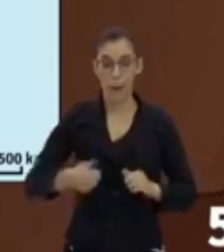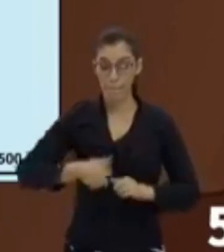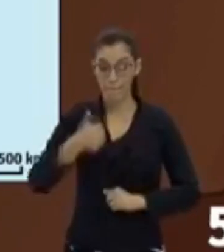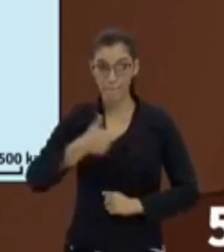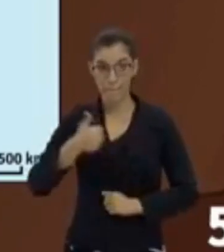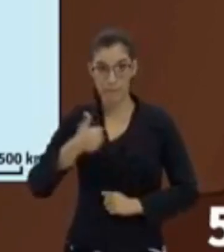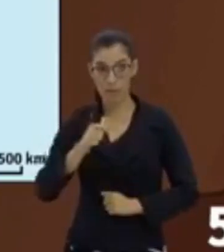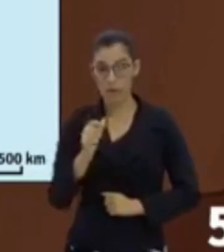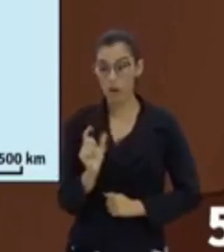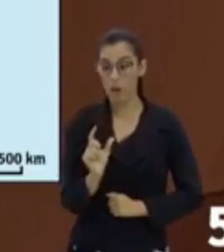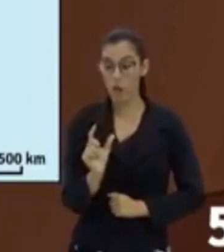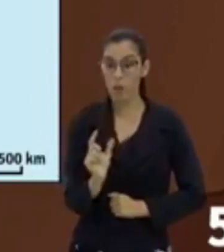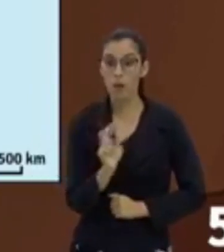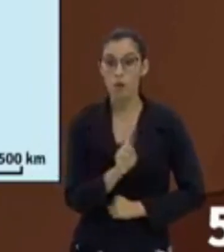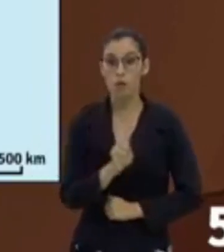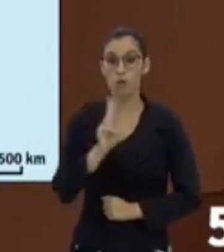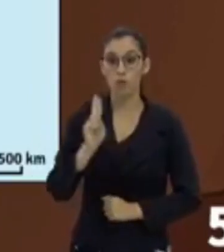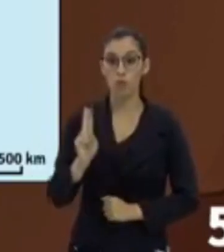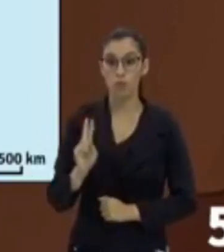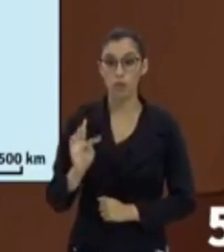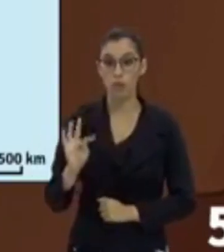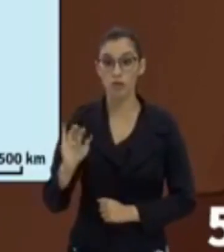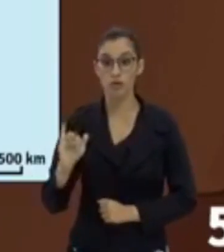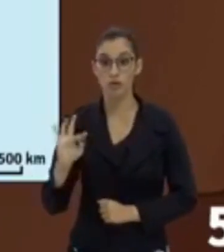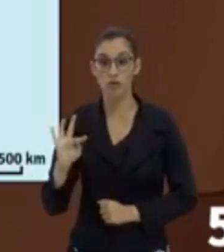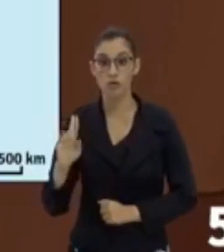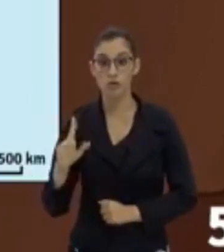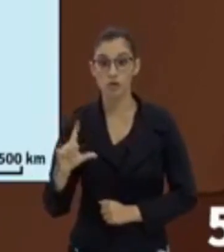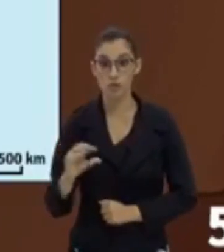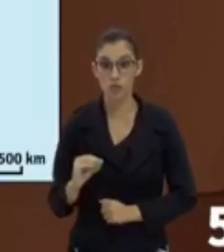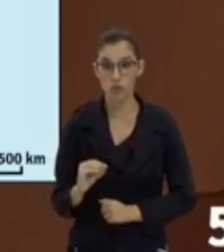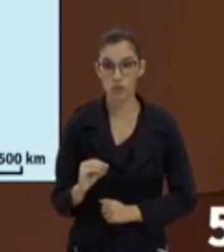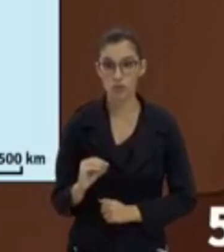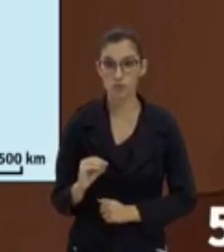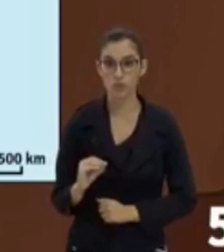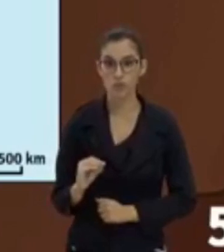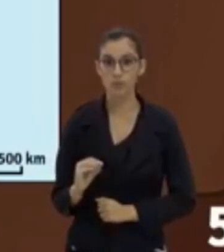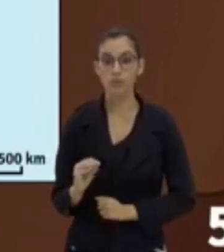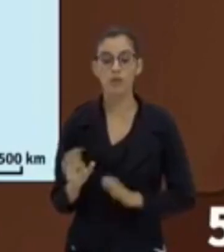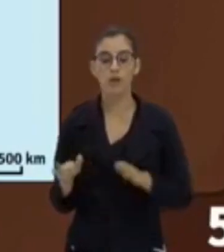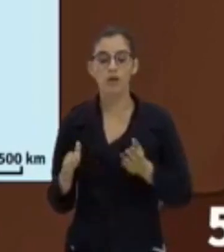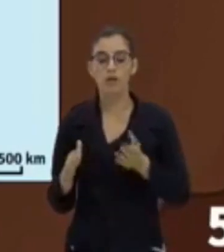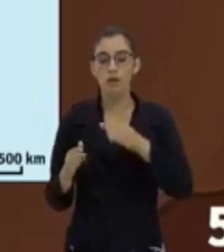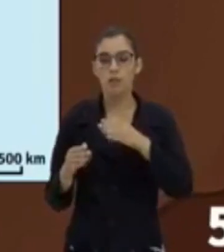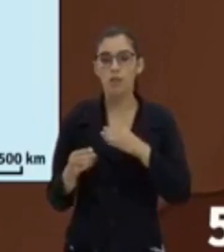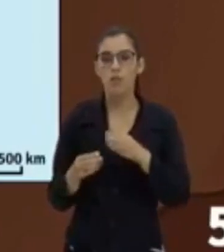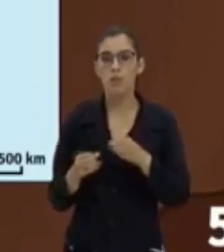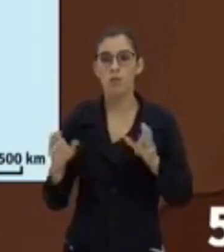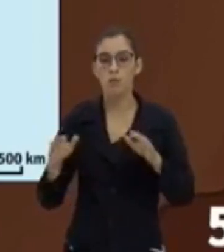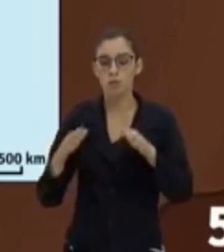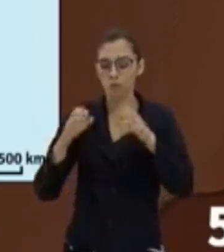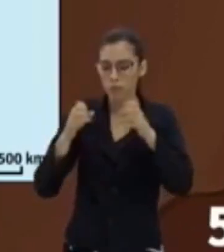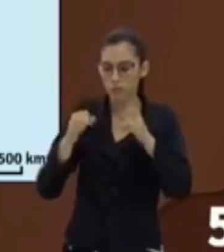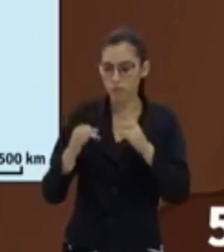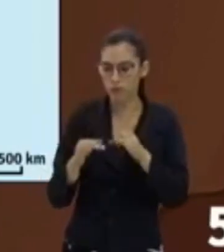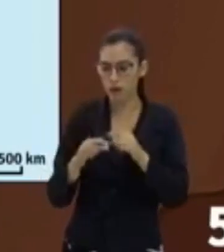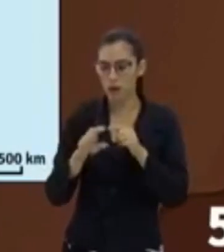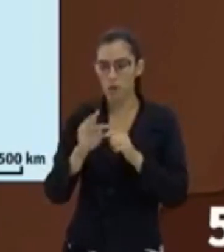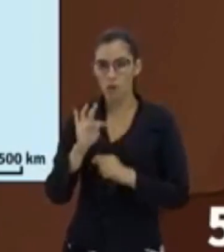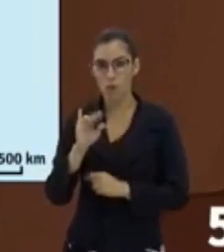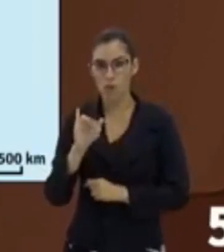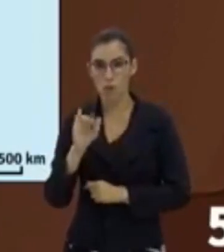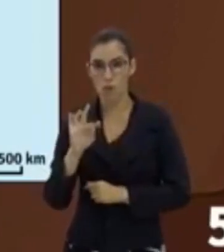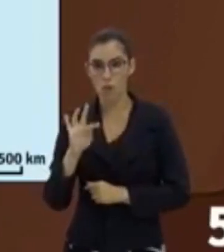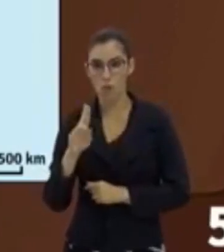título, tá bom? Essa primeira parte é chamada de título. Então, quando se fala do título, você vai observar no